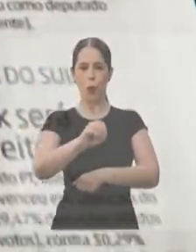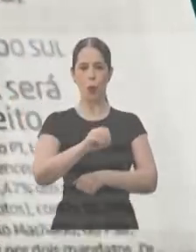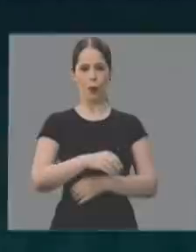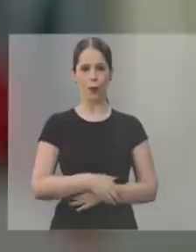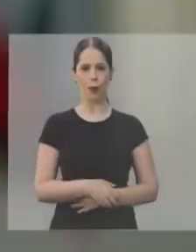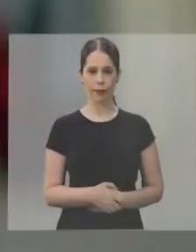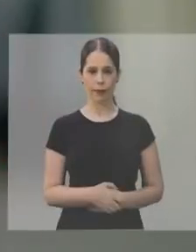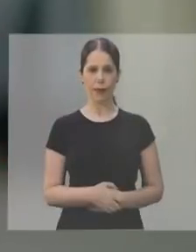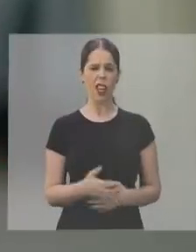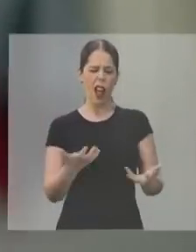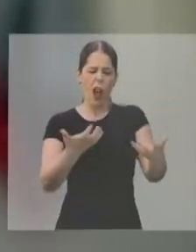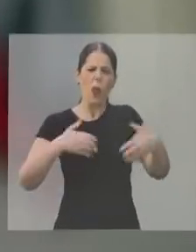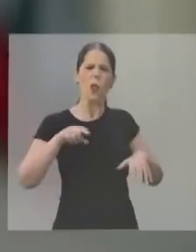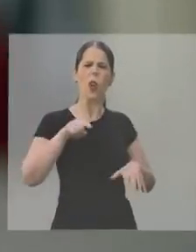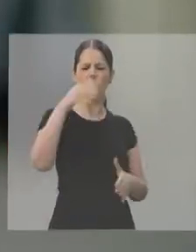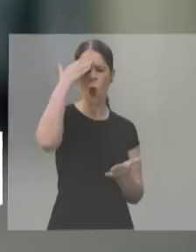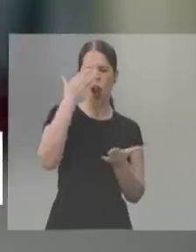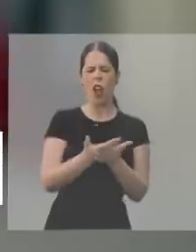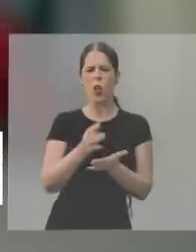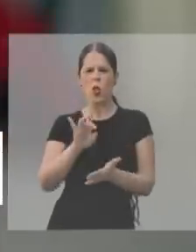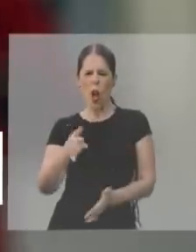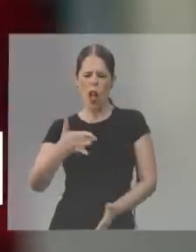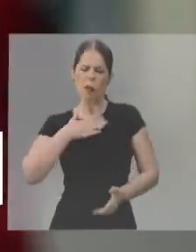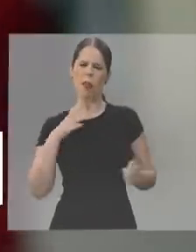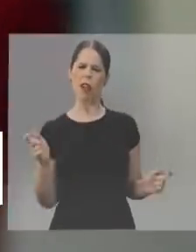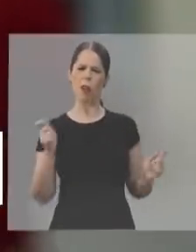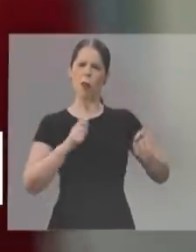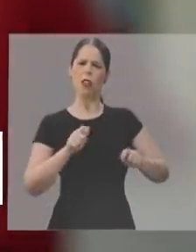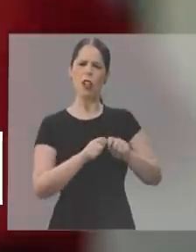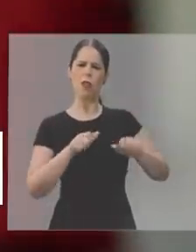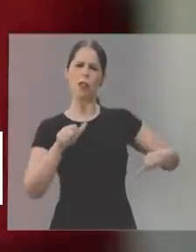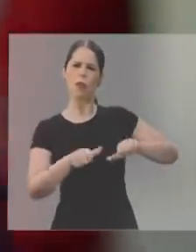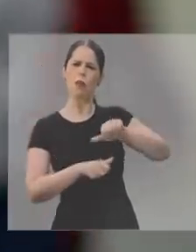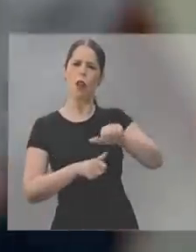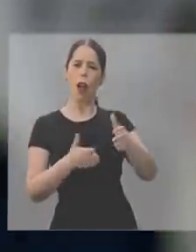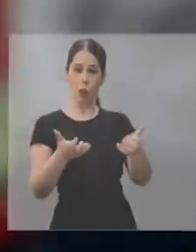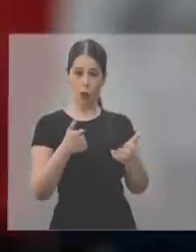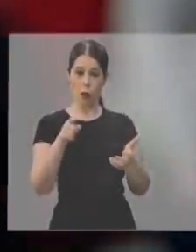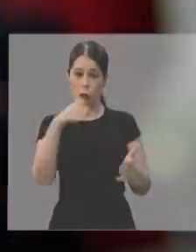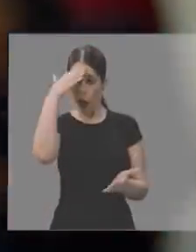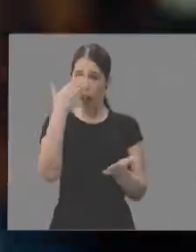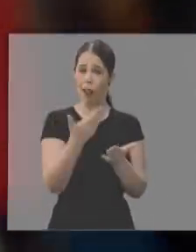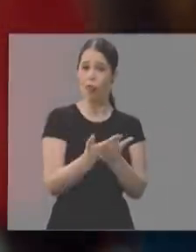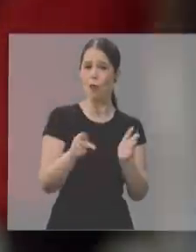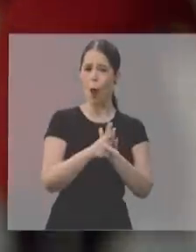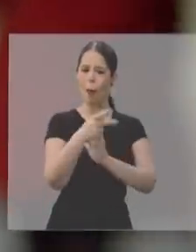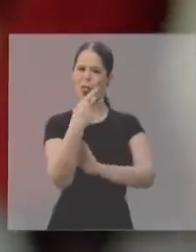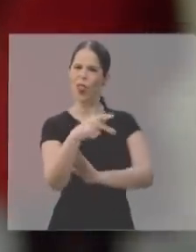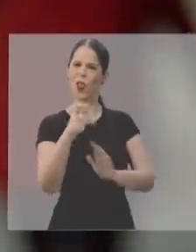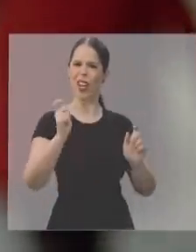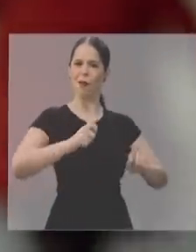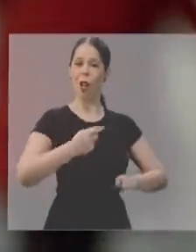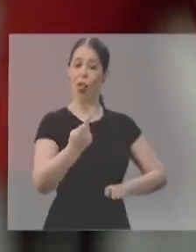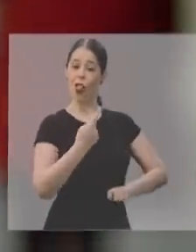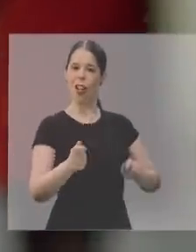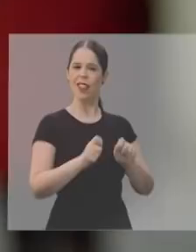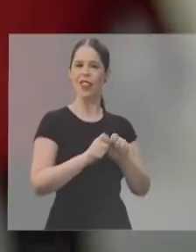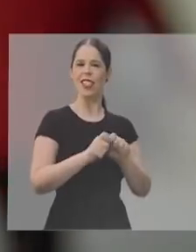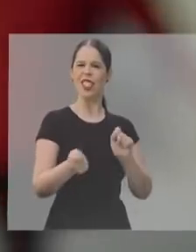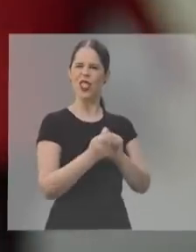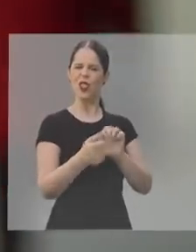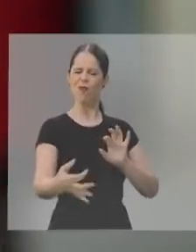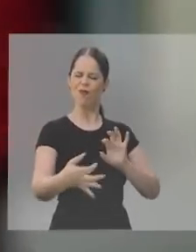turno. Eu não quero que você acredite só na minha capacidade de fazer mudanças. Eu quero que você acredite na sua, na nossa